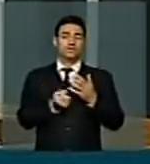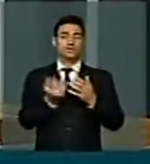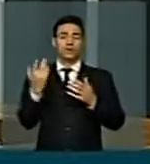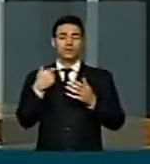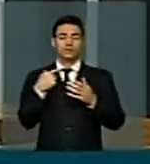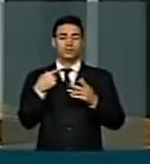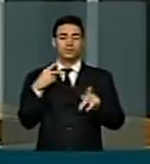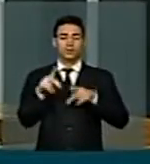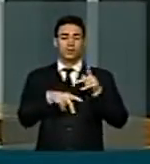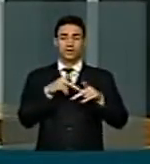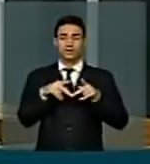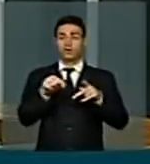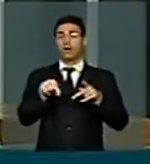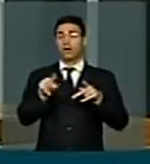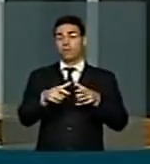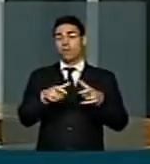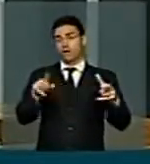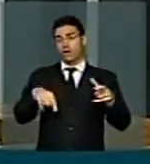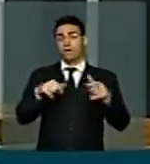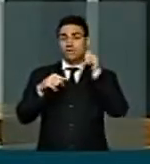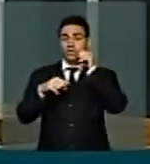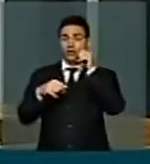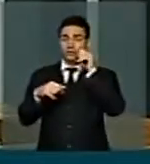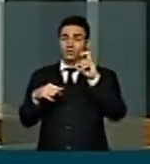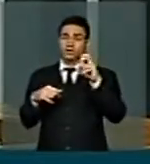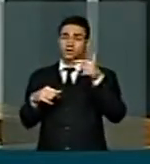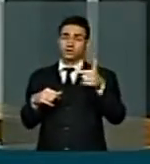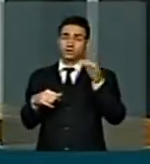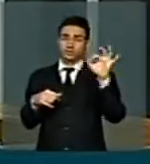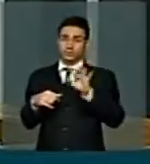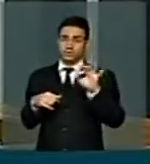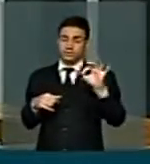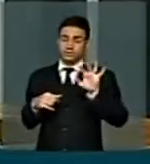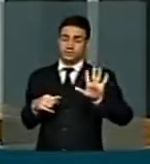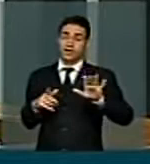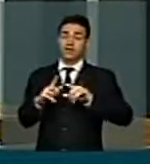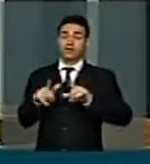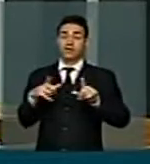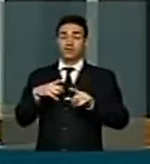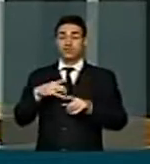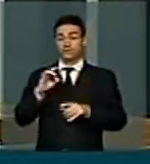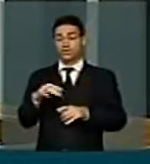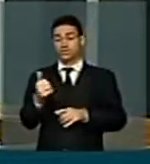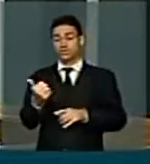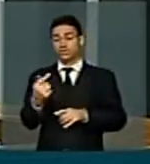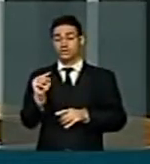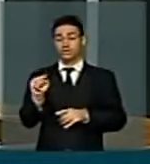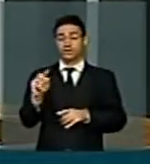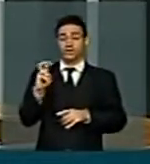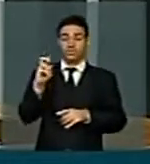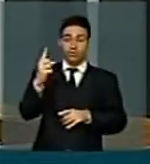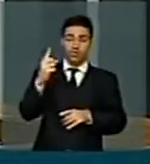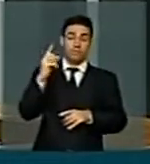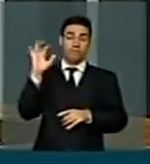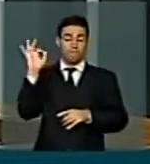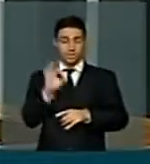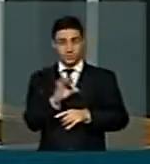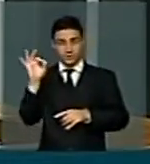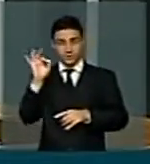52%, é muito pouco. Nós temos apenas 12,1% de